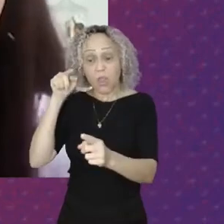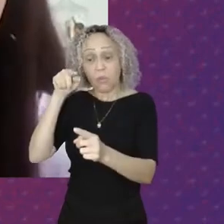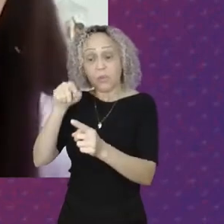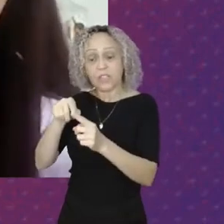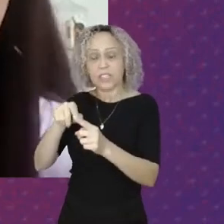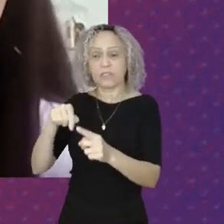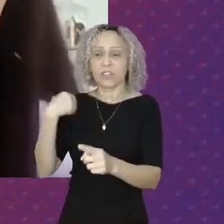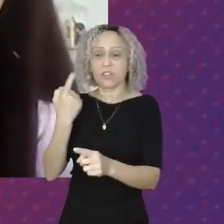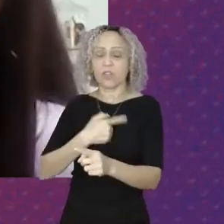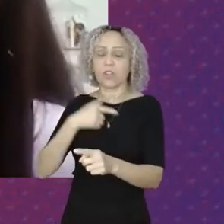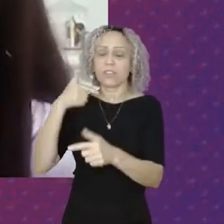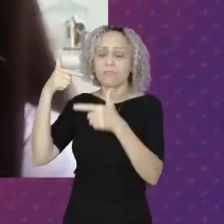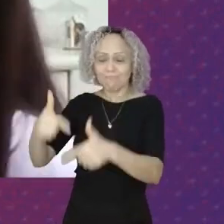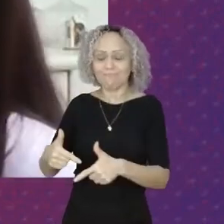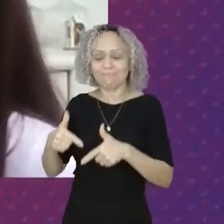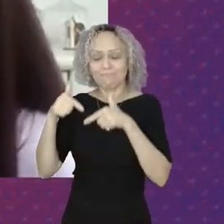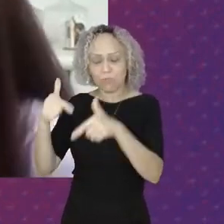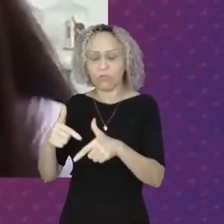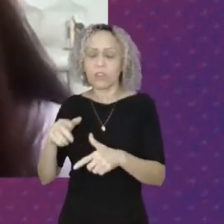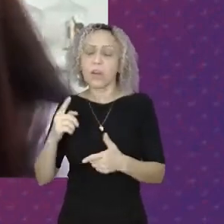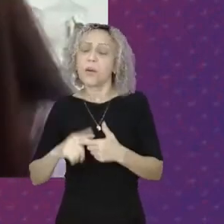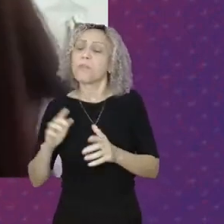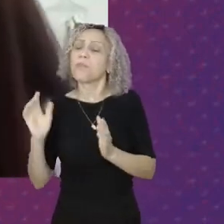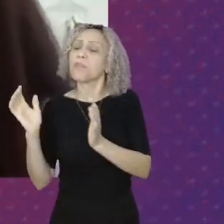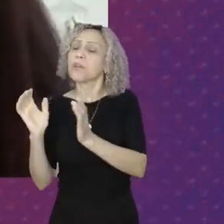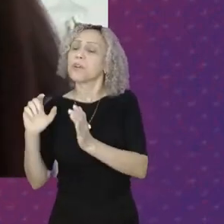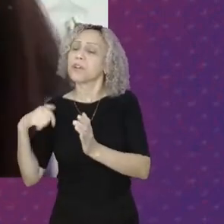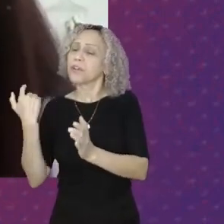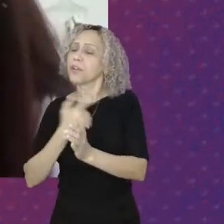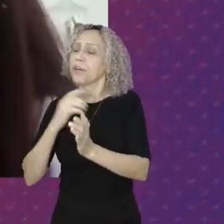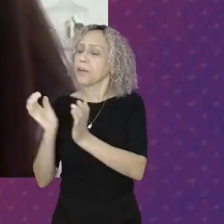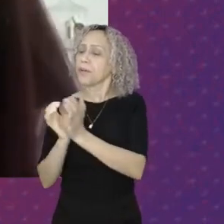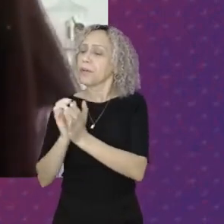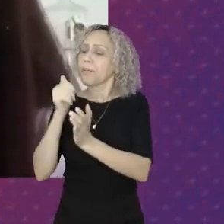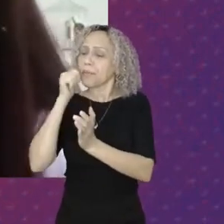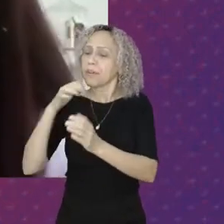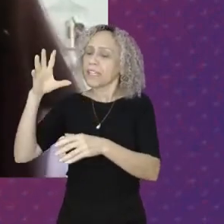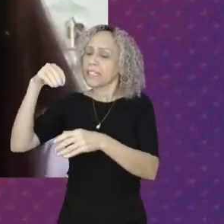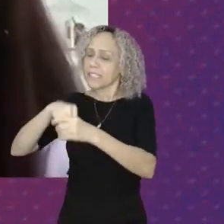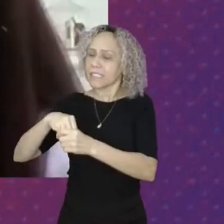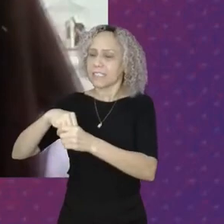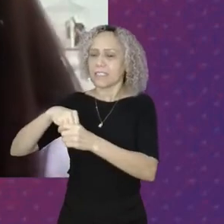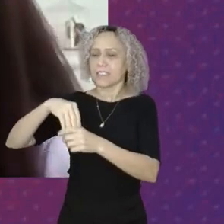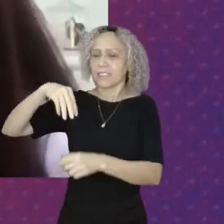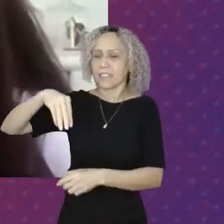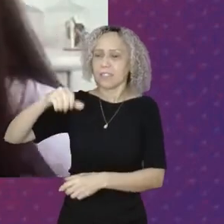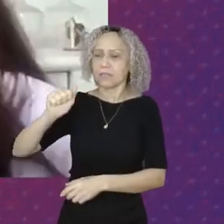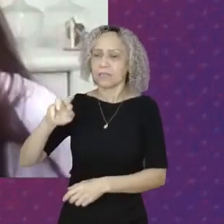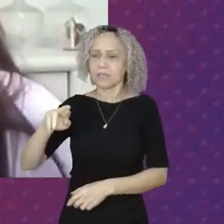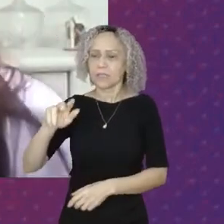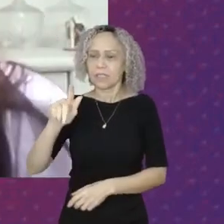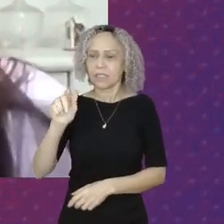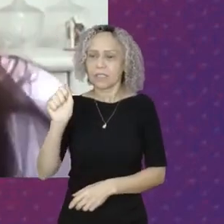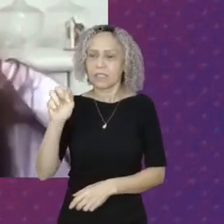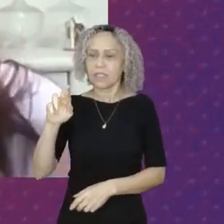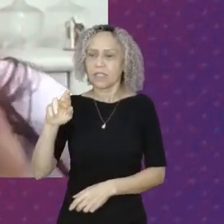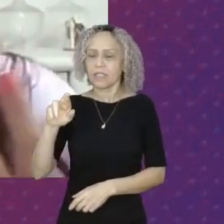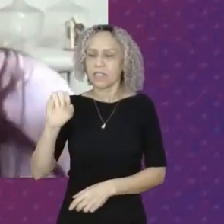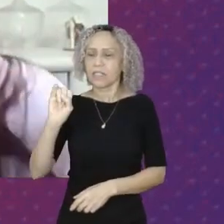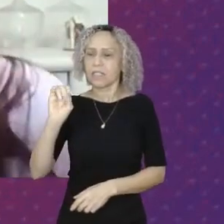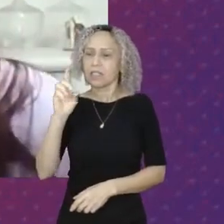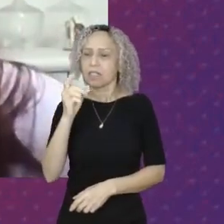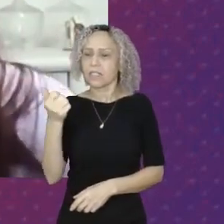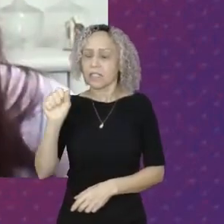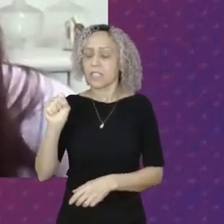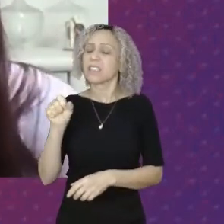Por que as Margaridas Falam em Reconstruir O Brasil Se reconstruir É na verdade Quando a gente